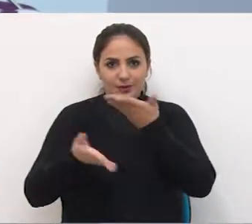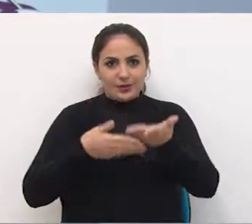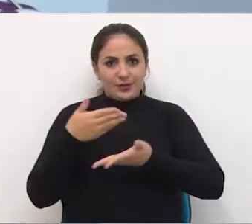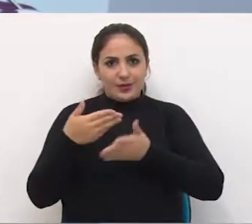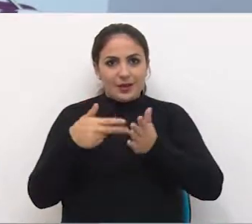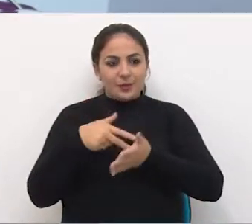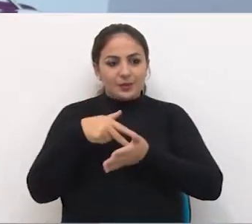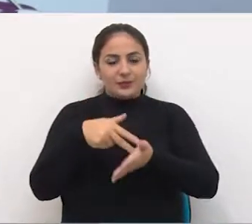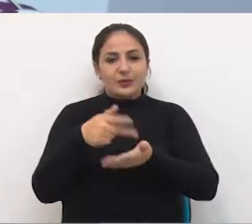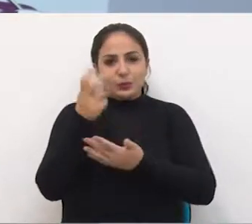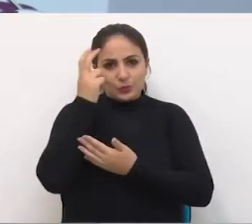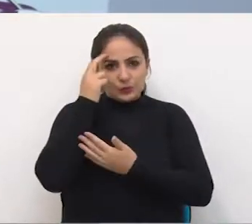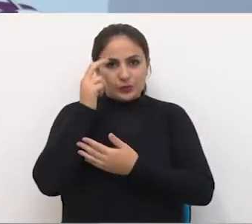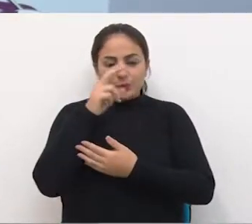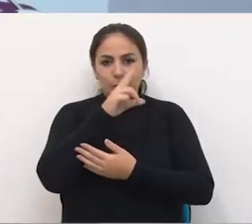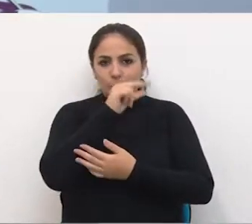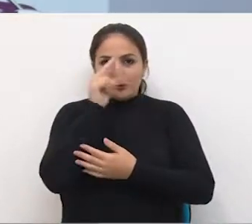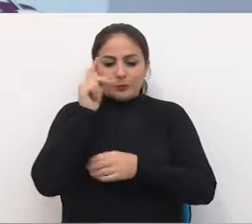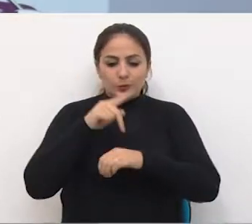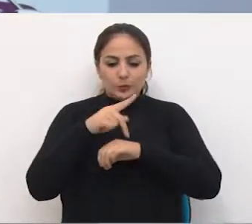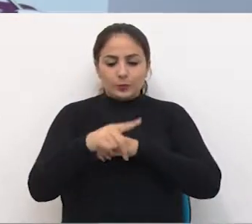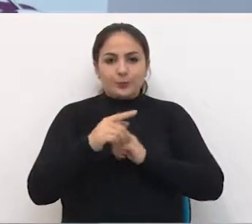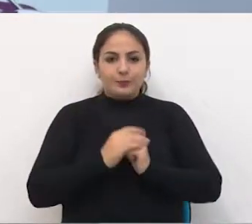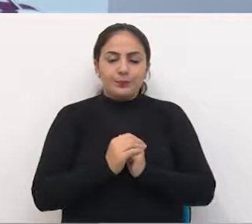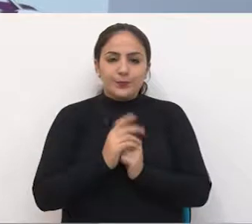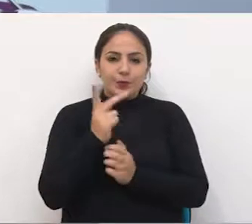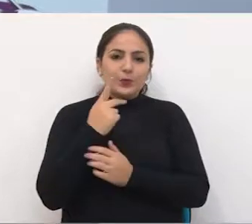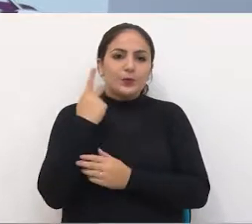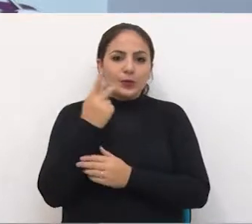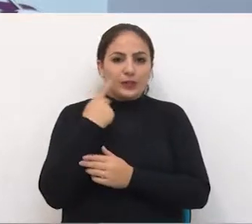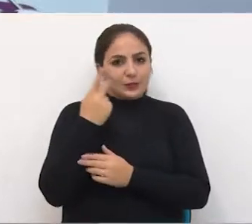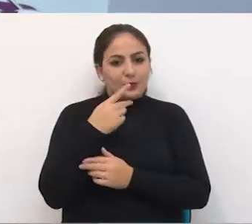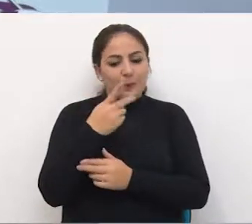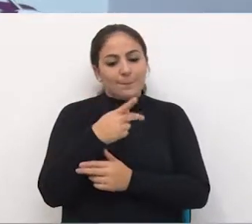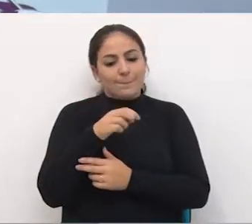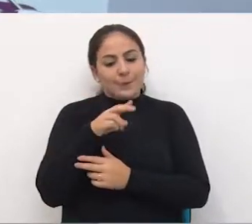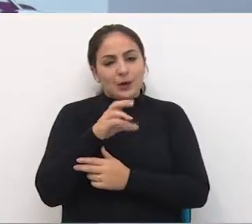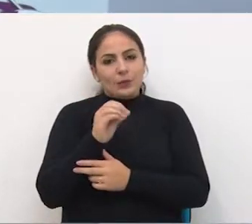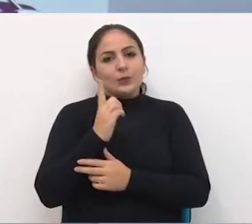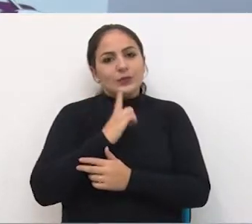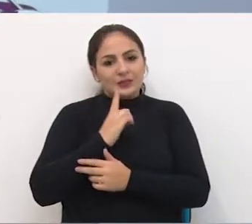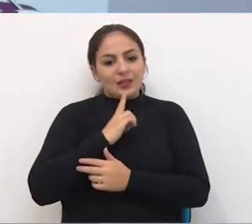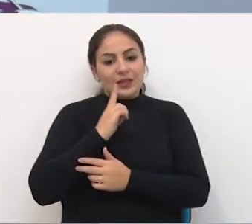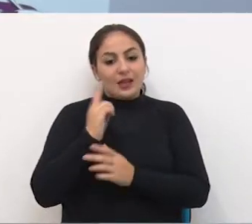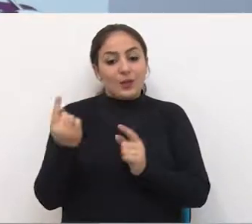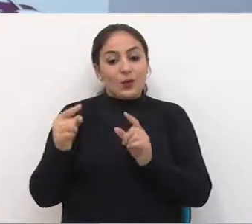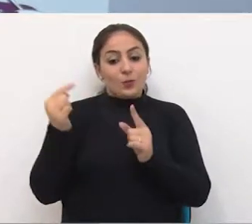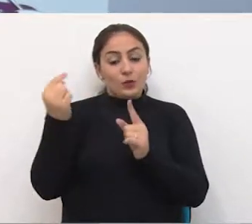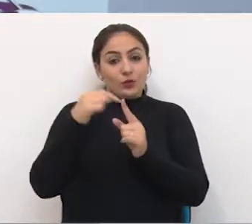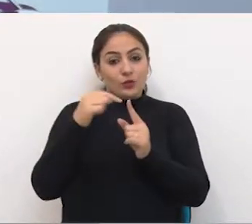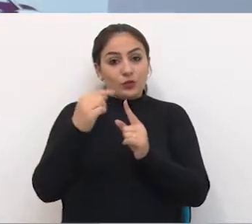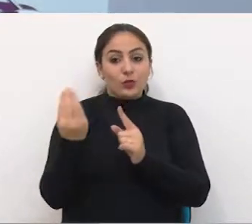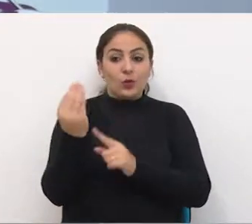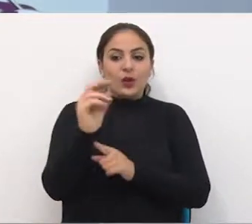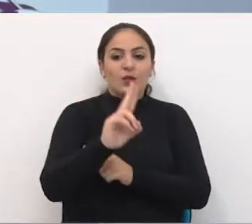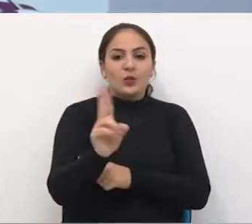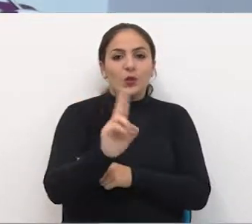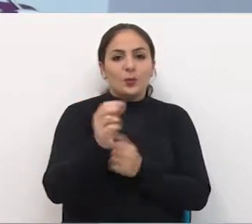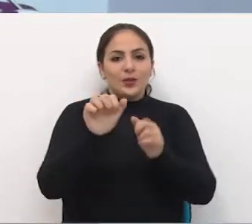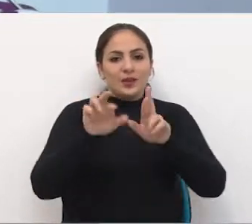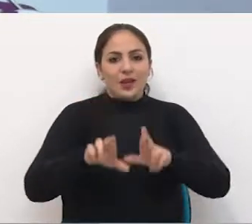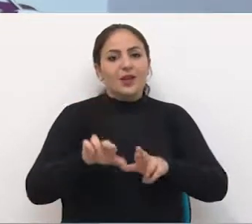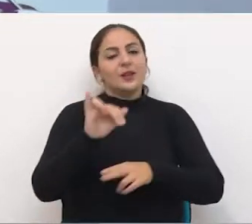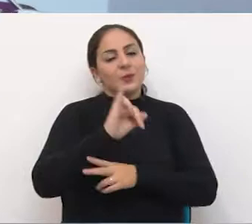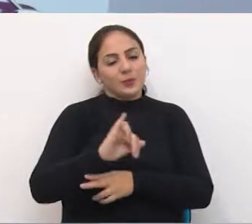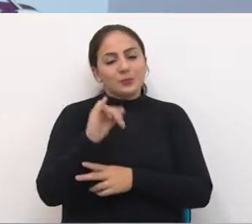receber as apresentações culturais no município de Passo Fundo. E o vereador Paulo Necli tem o mérito de dar denominação para essa área, que é